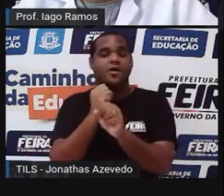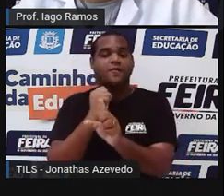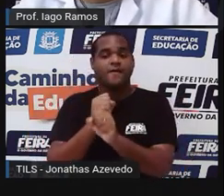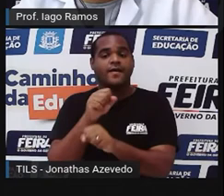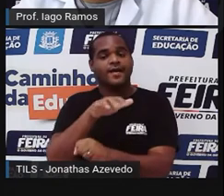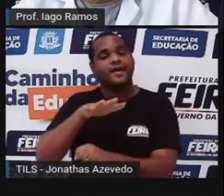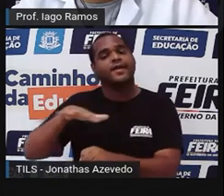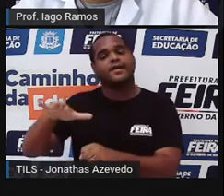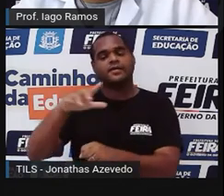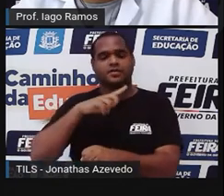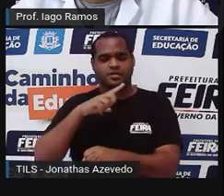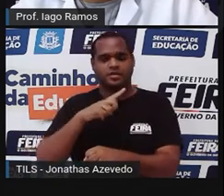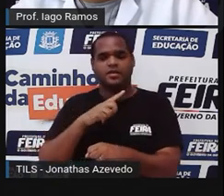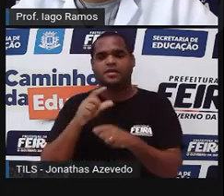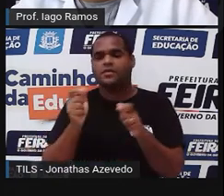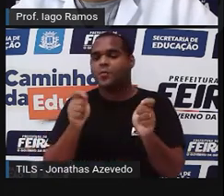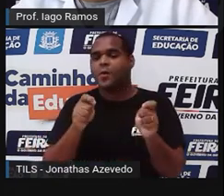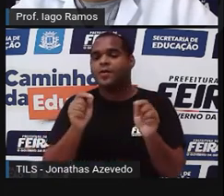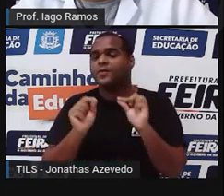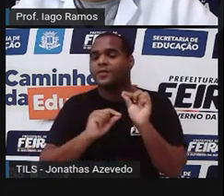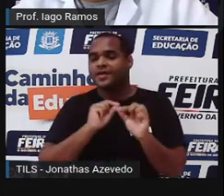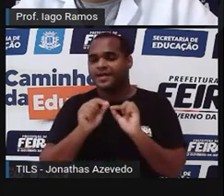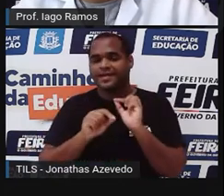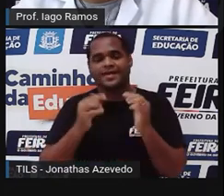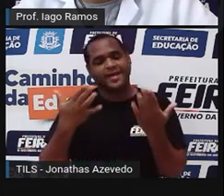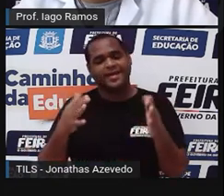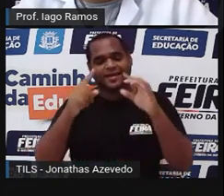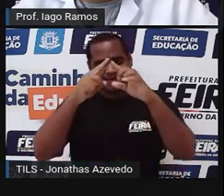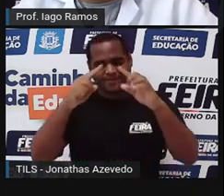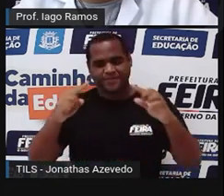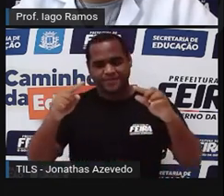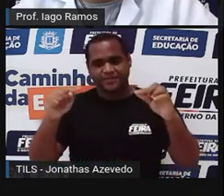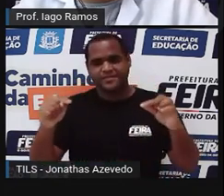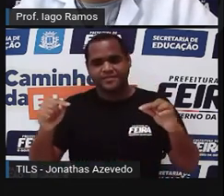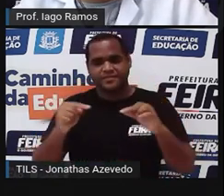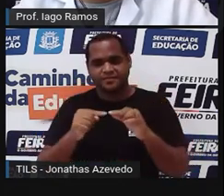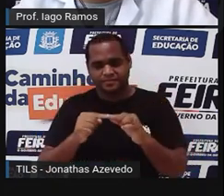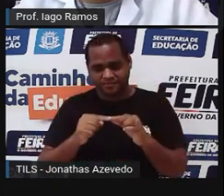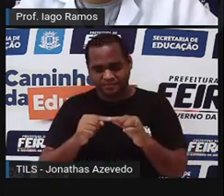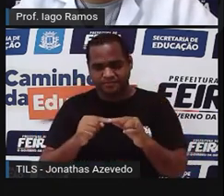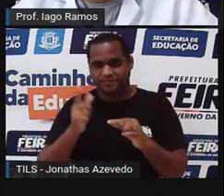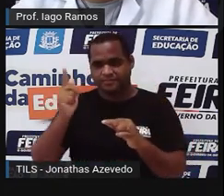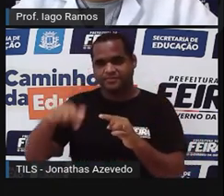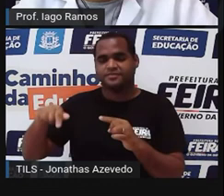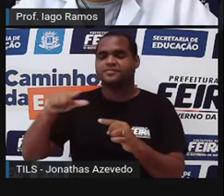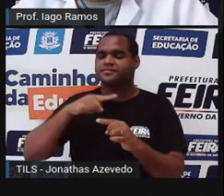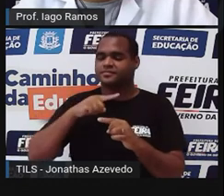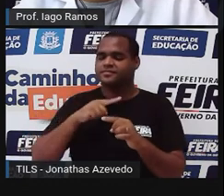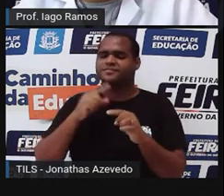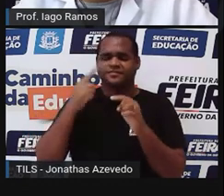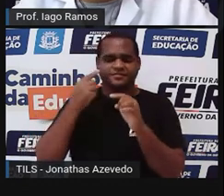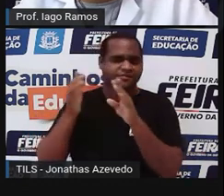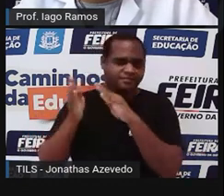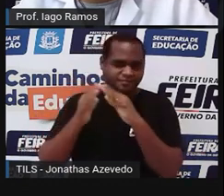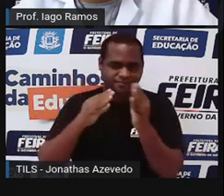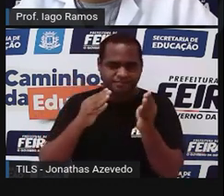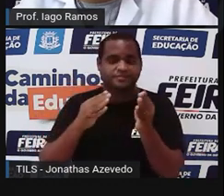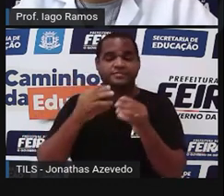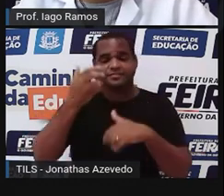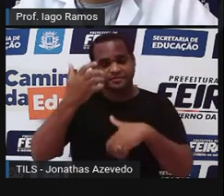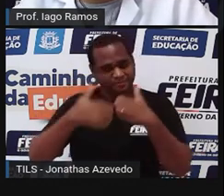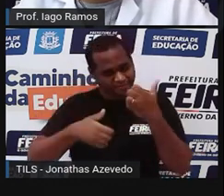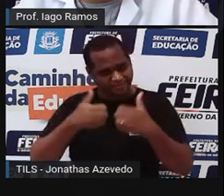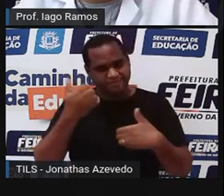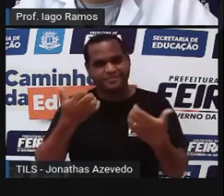losango. Vou botar ali de novo as diagonais do